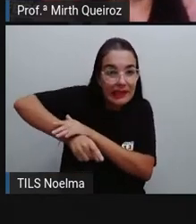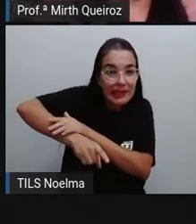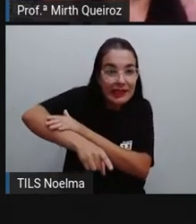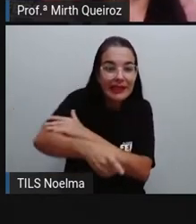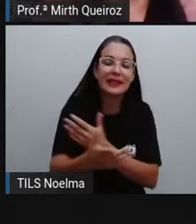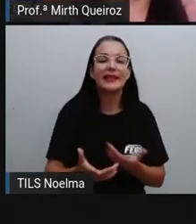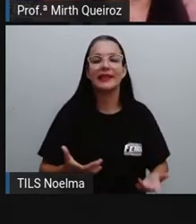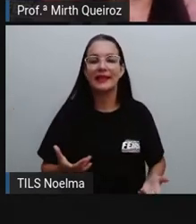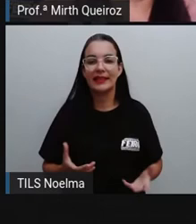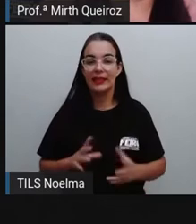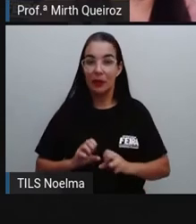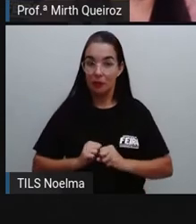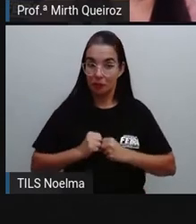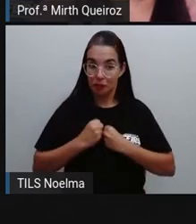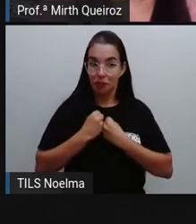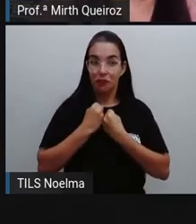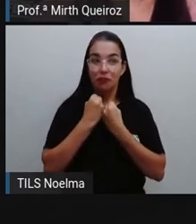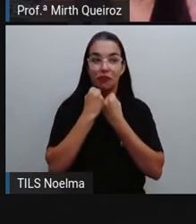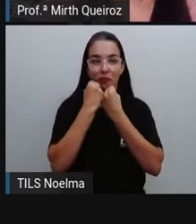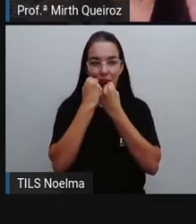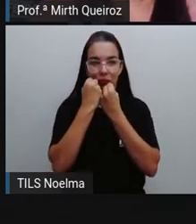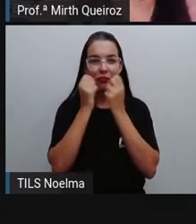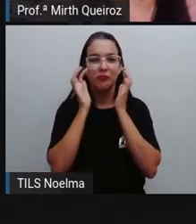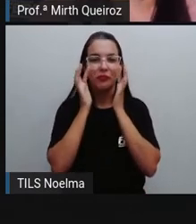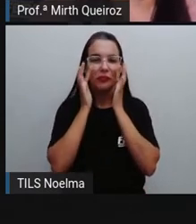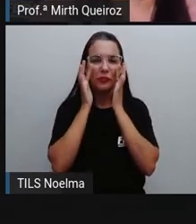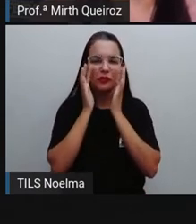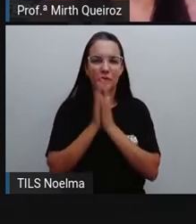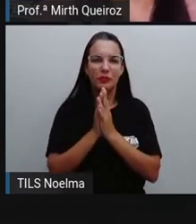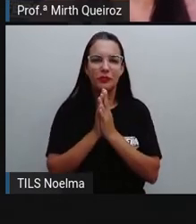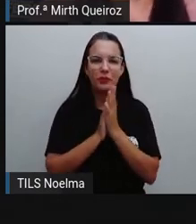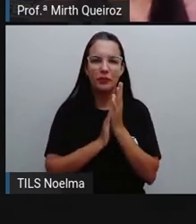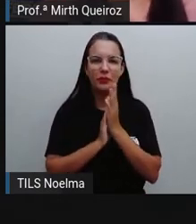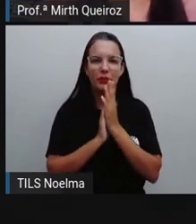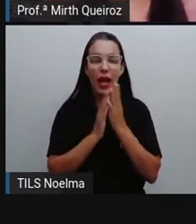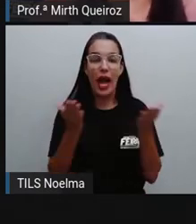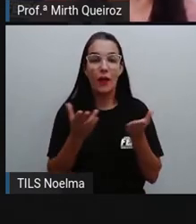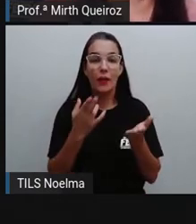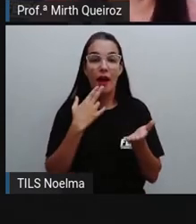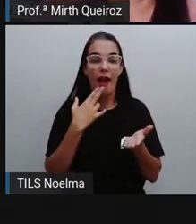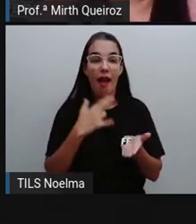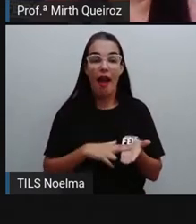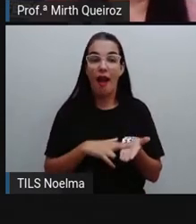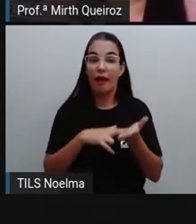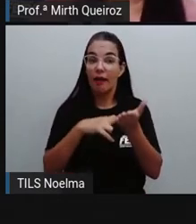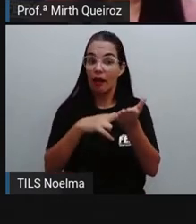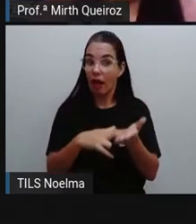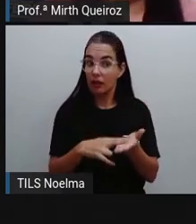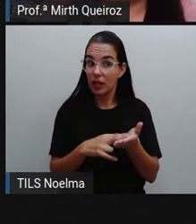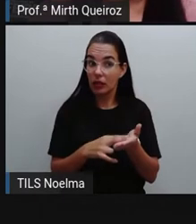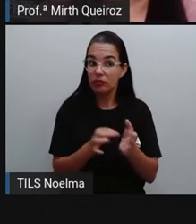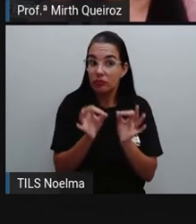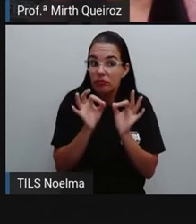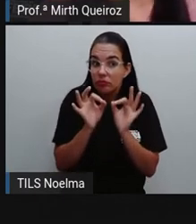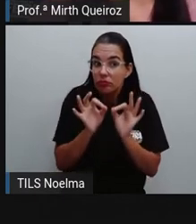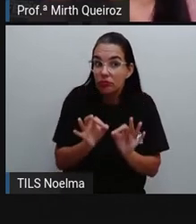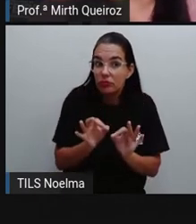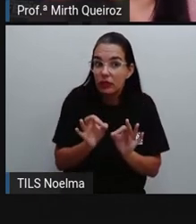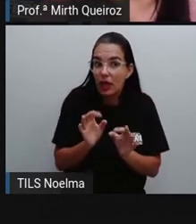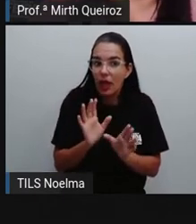crescimo exagerada dessa vogal uu. Aqui a gente já tem uma carta formal.